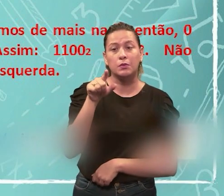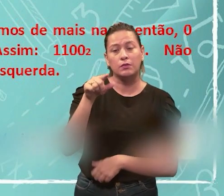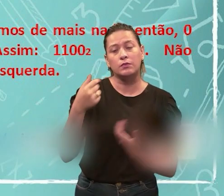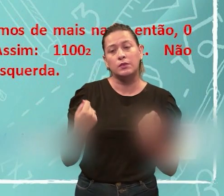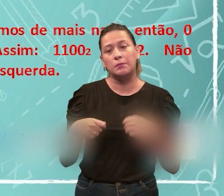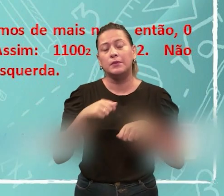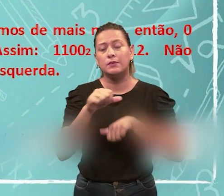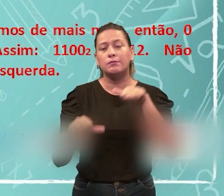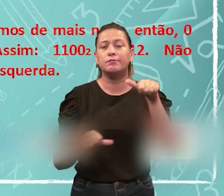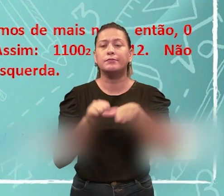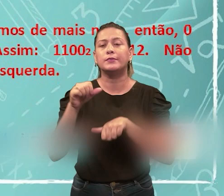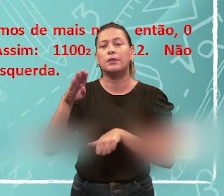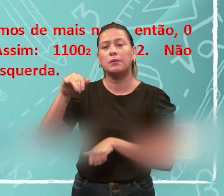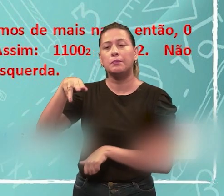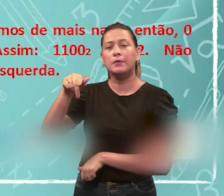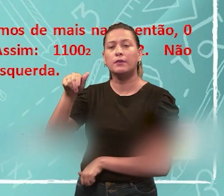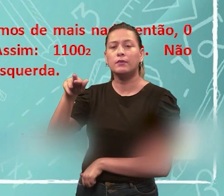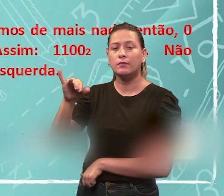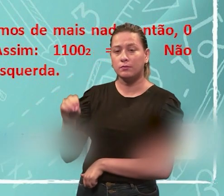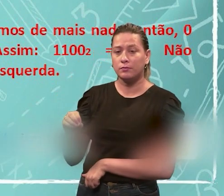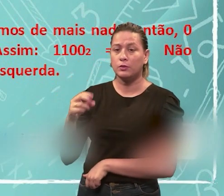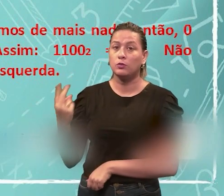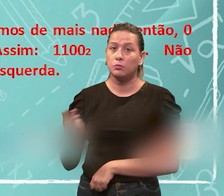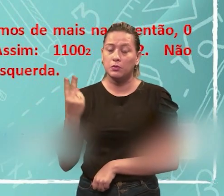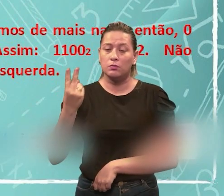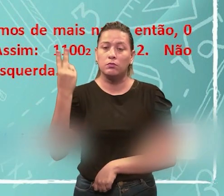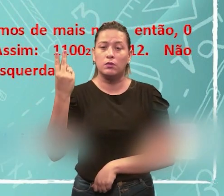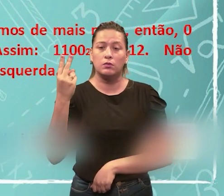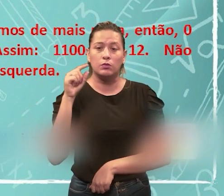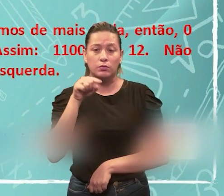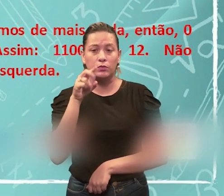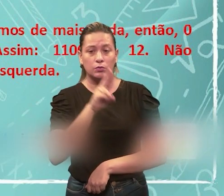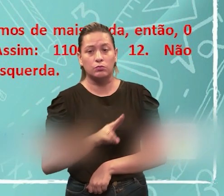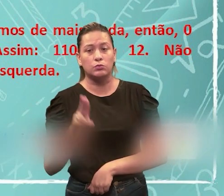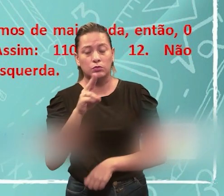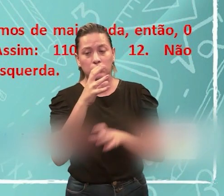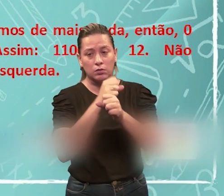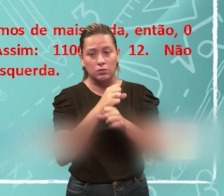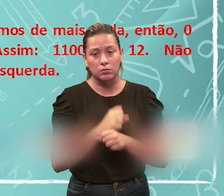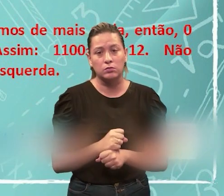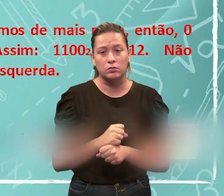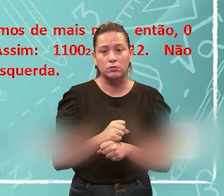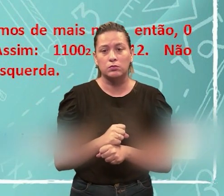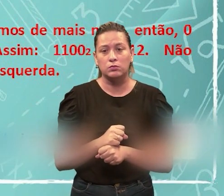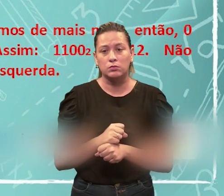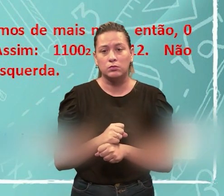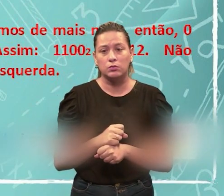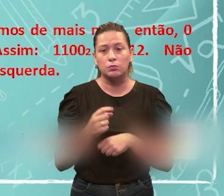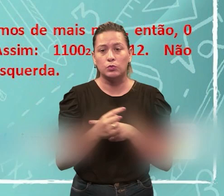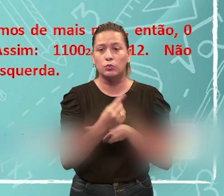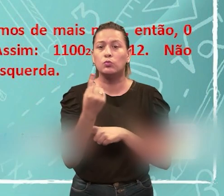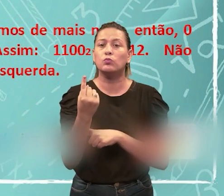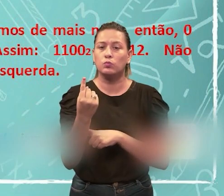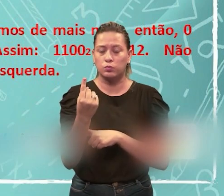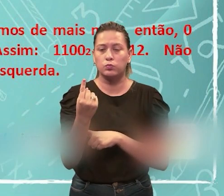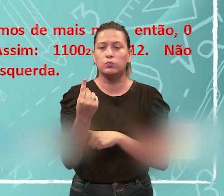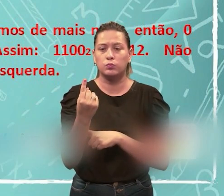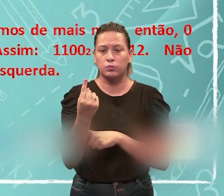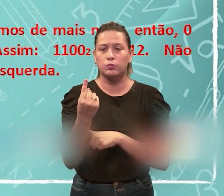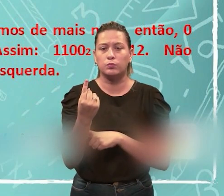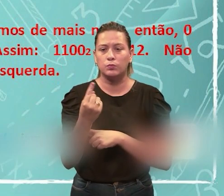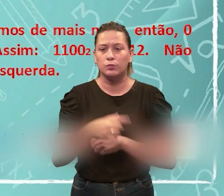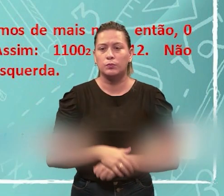deseja converter para binário. Então, para cada valor decimal que você utilizar na soma, coloque o número 1 sobre